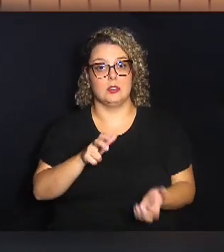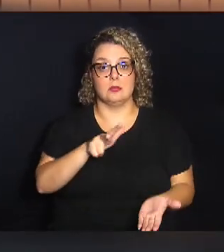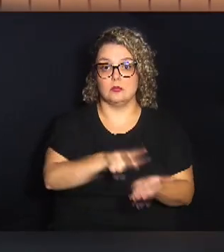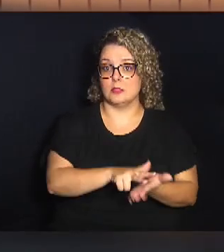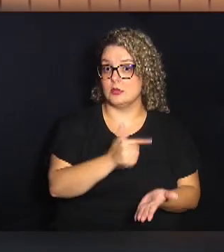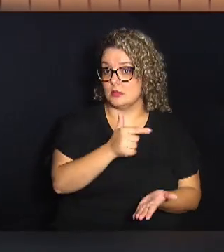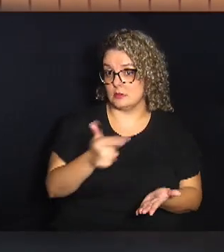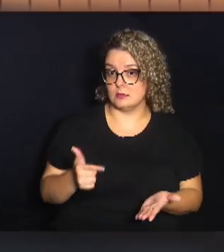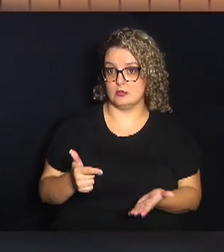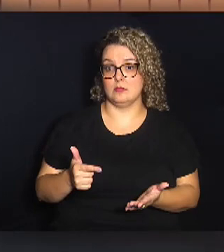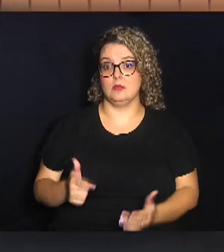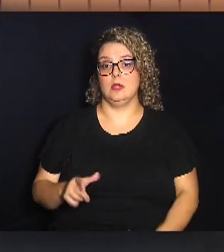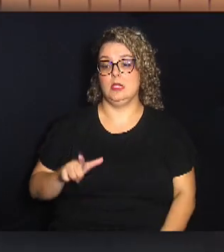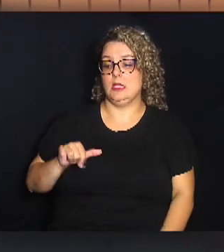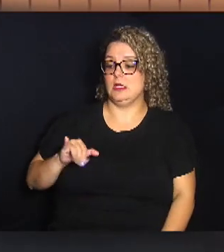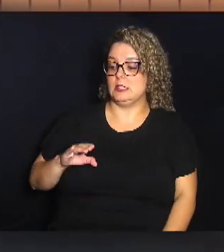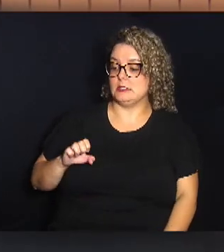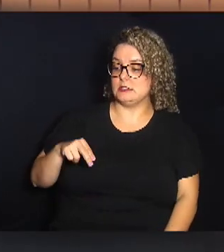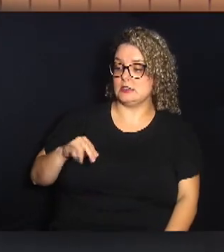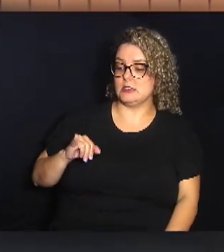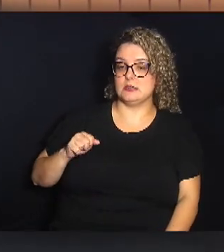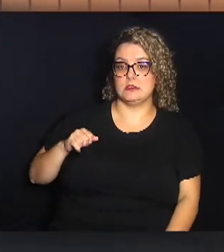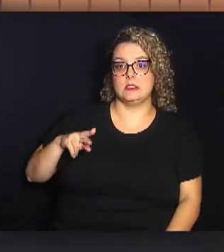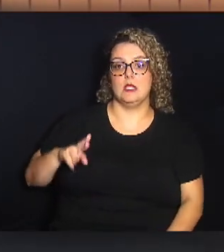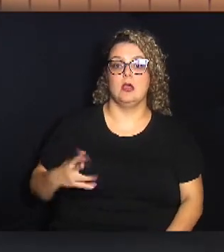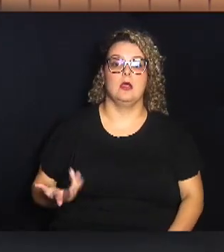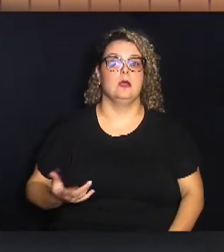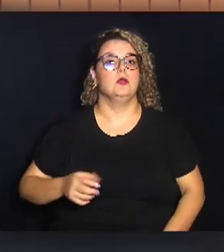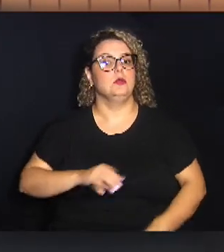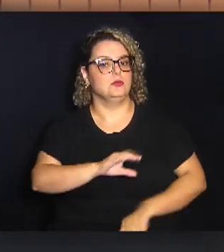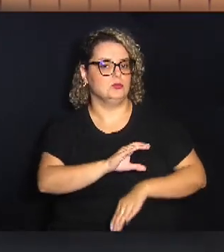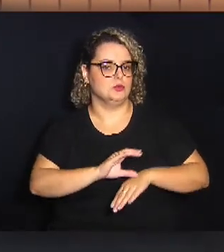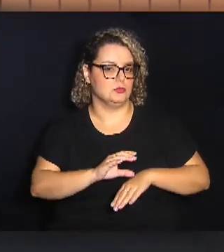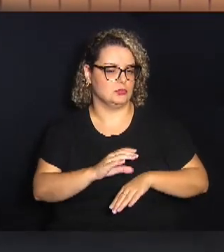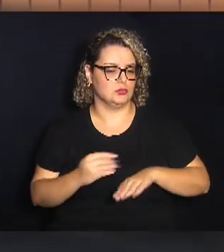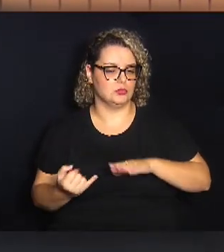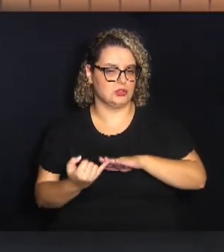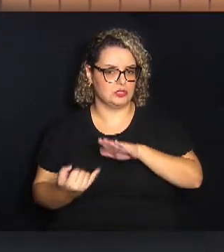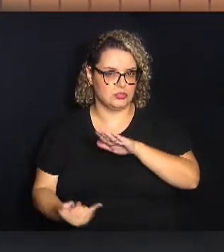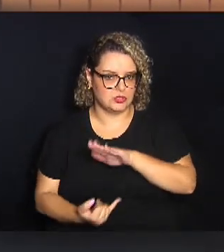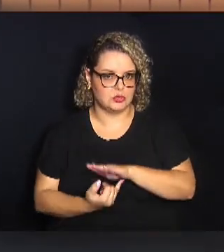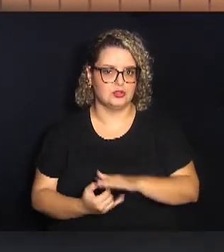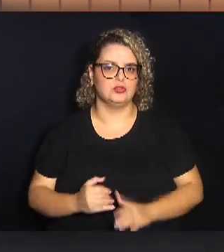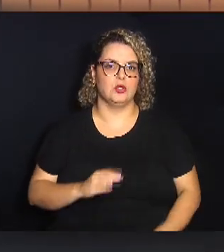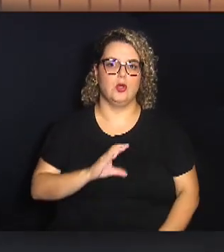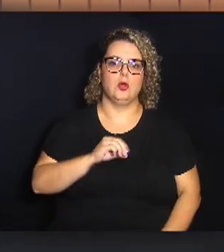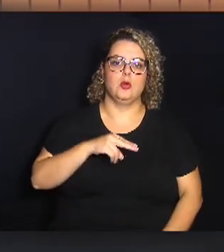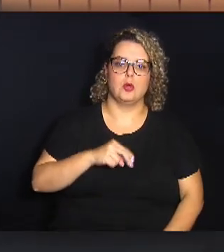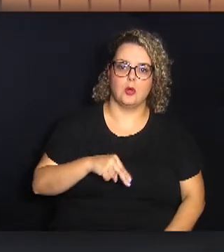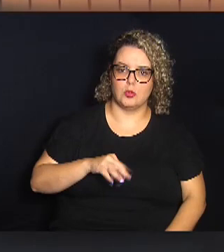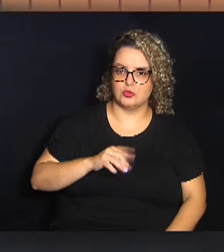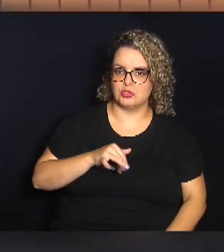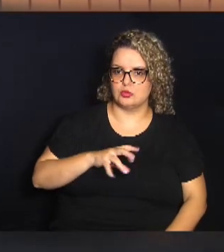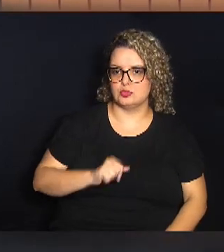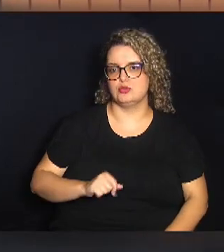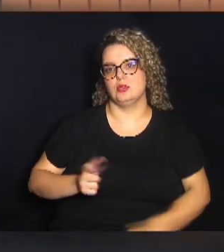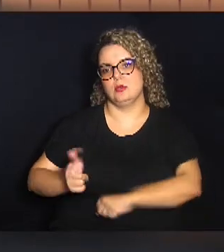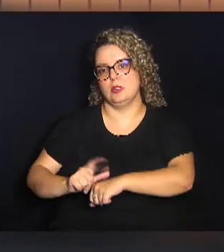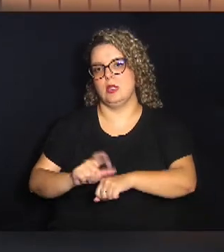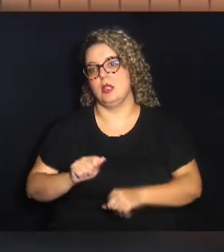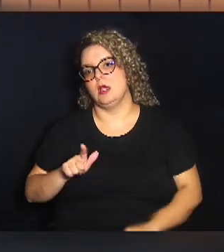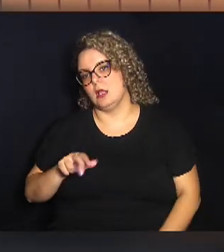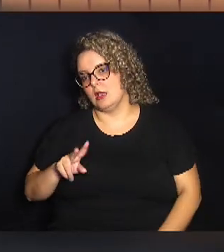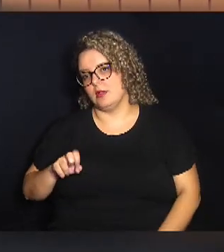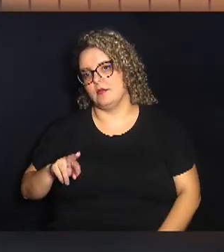E licenciar os usos comerciais, institucionais e industriais e também os alvarás de eventos e